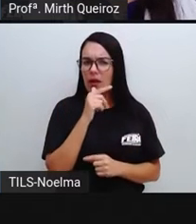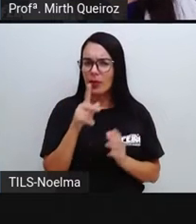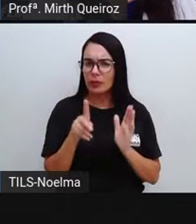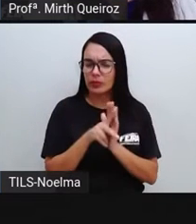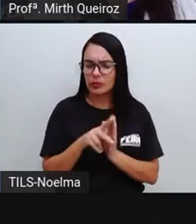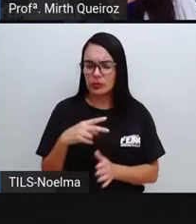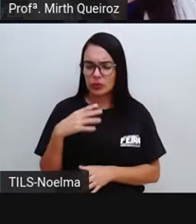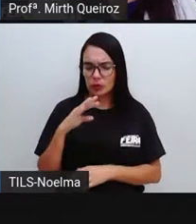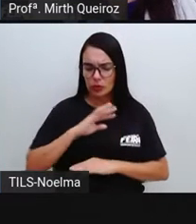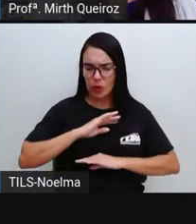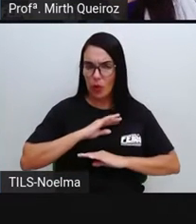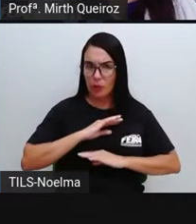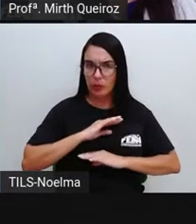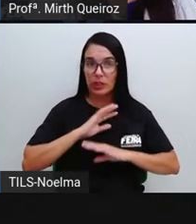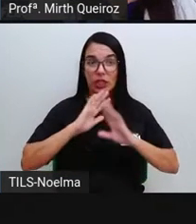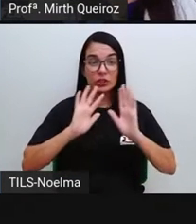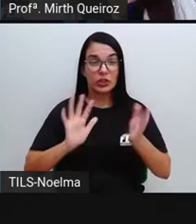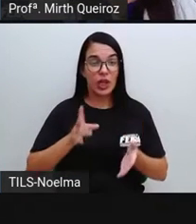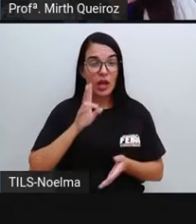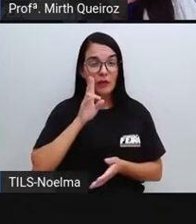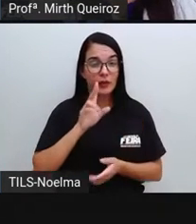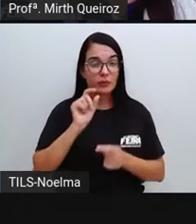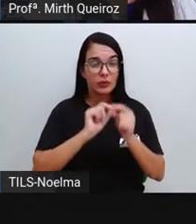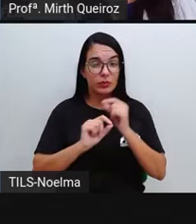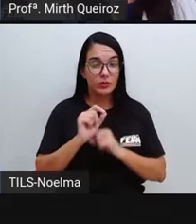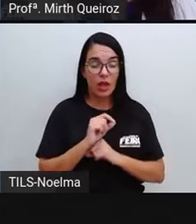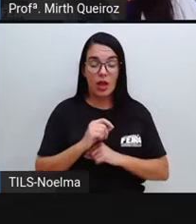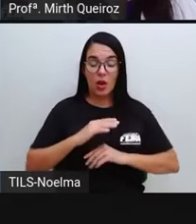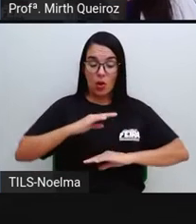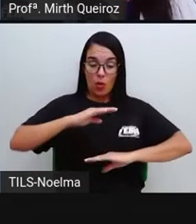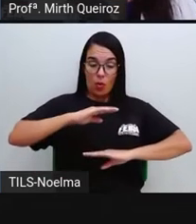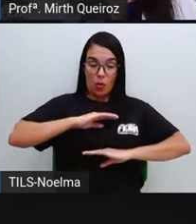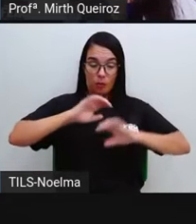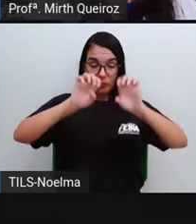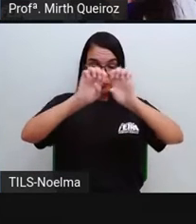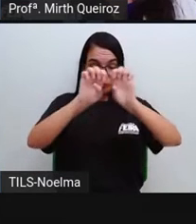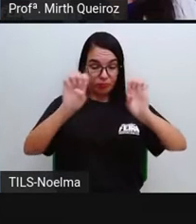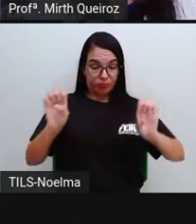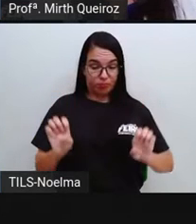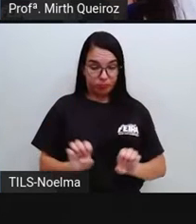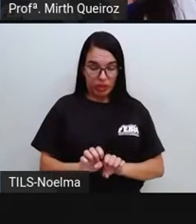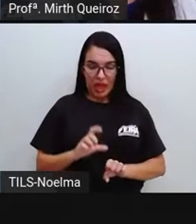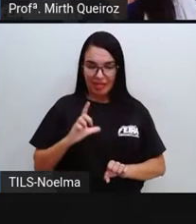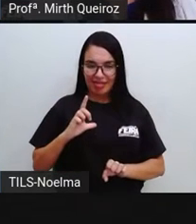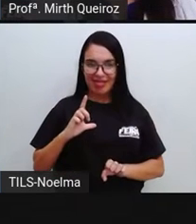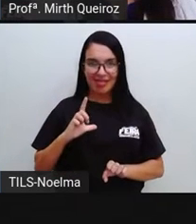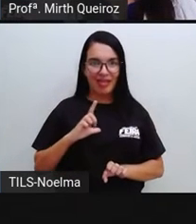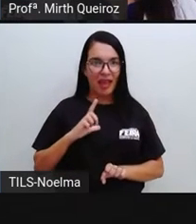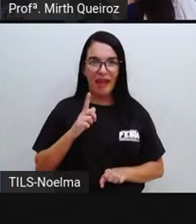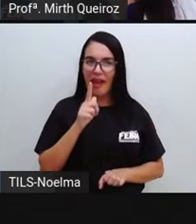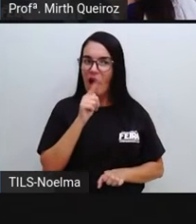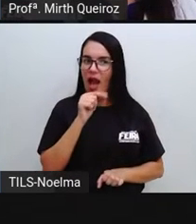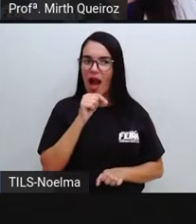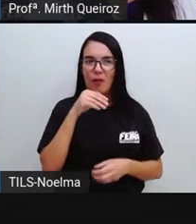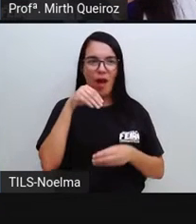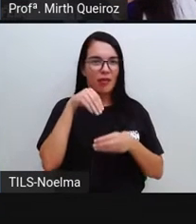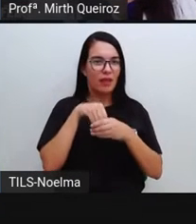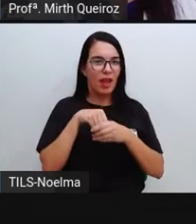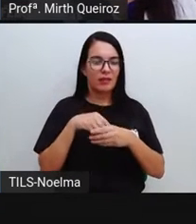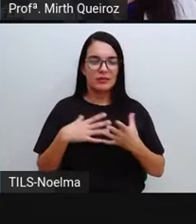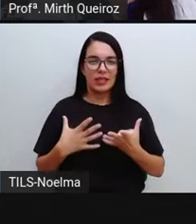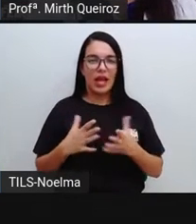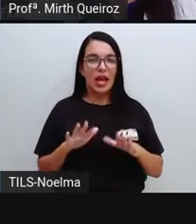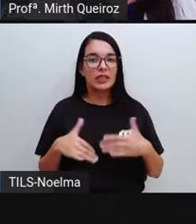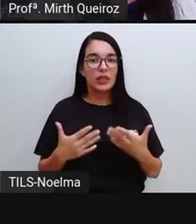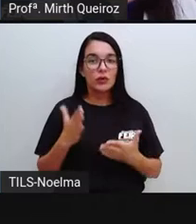nosso corpo? Nós já vimos que as nossas próprias estruturas corporais são formadas por água Então a gente sabe que a água é muito importante E